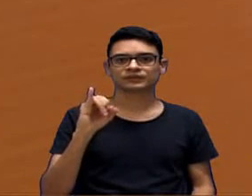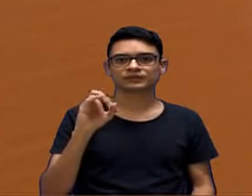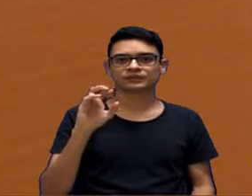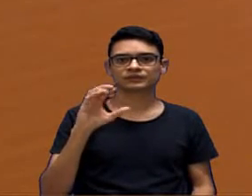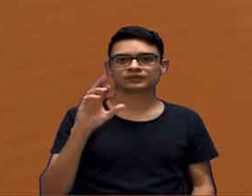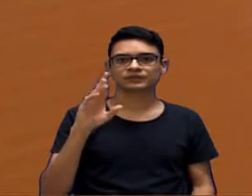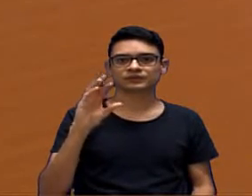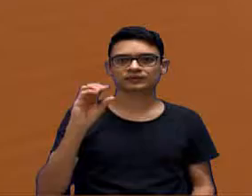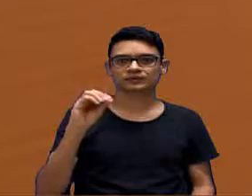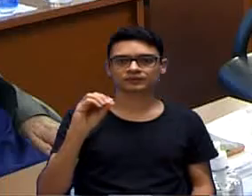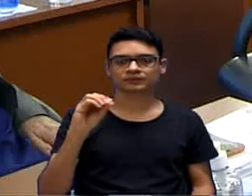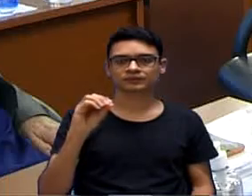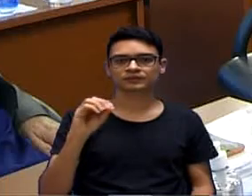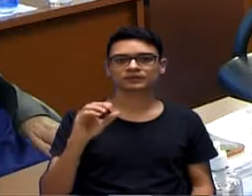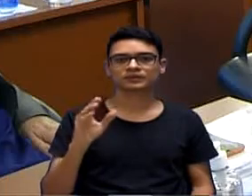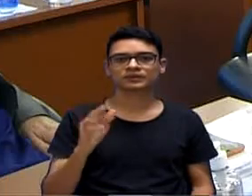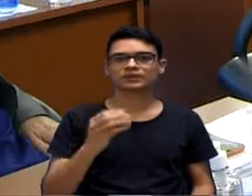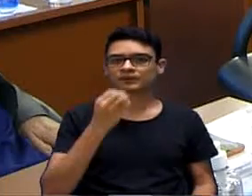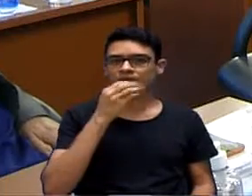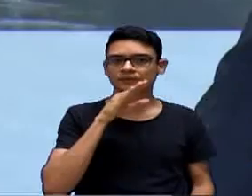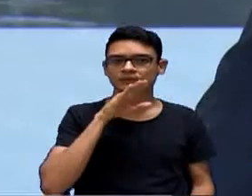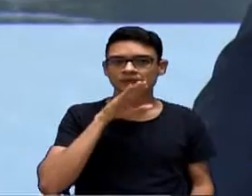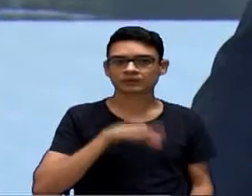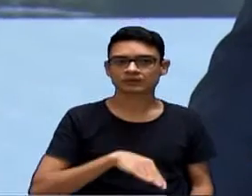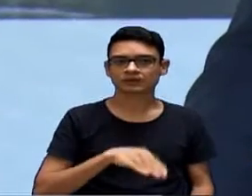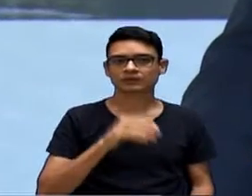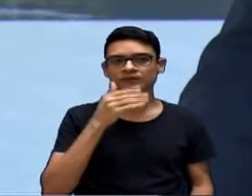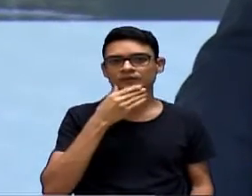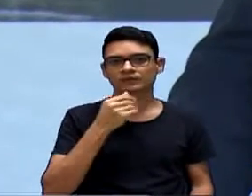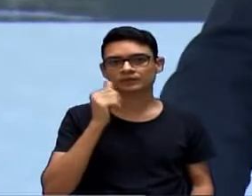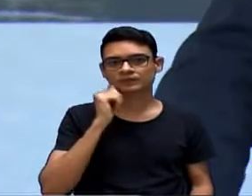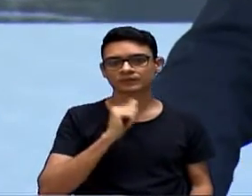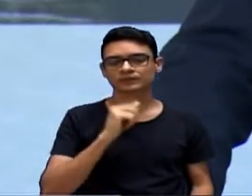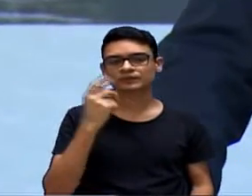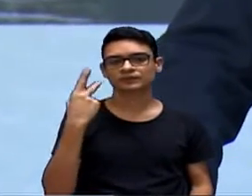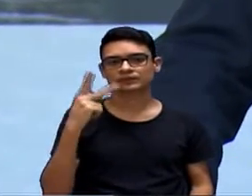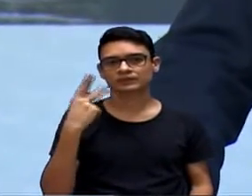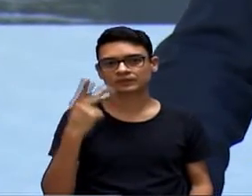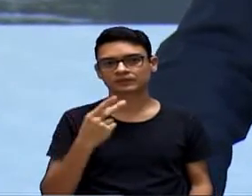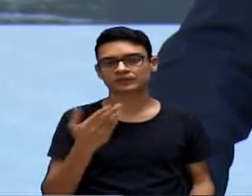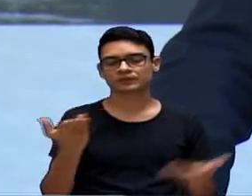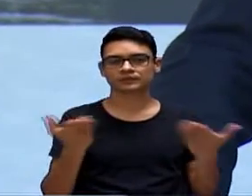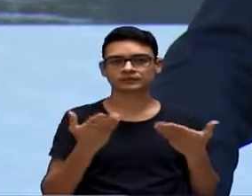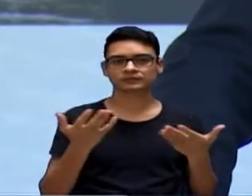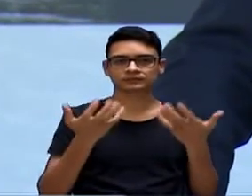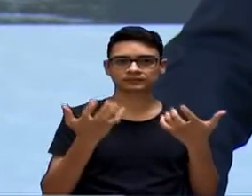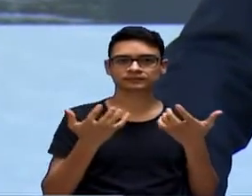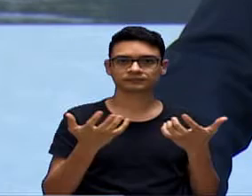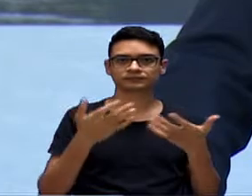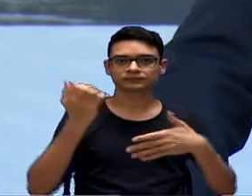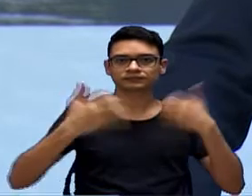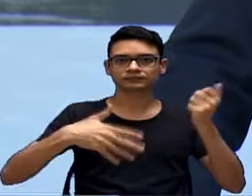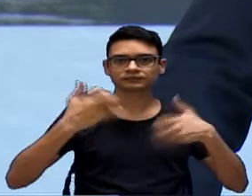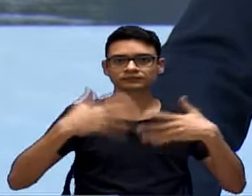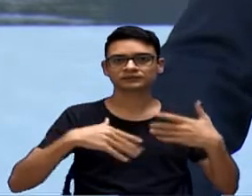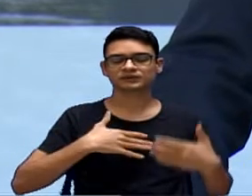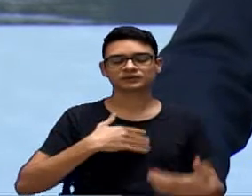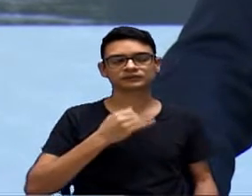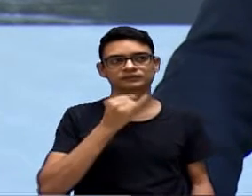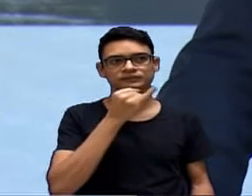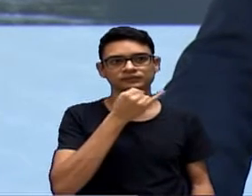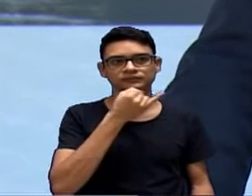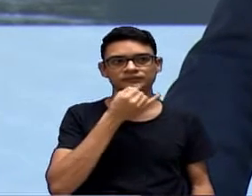Boa tarde, senhores vereadores, vereadoras. Sr. Presidente, hoje quero falar da insatisfação